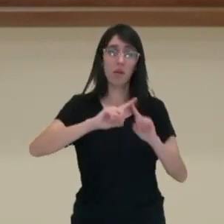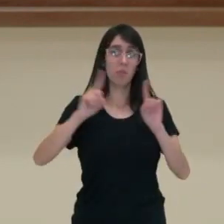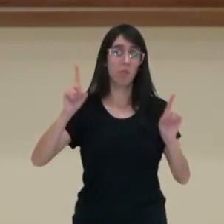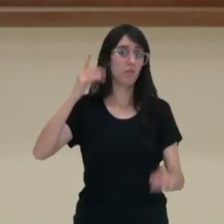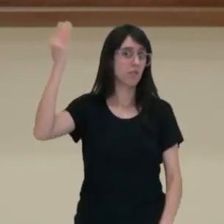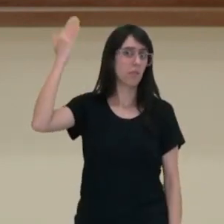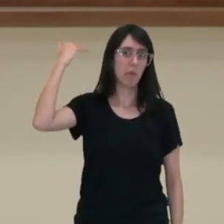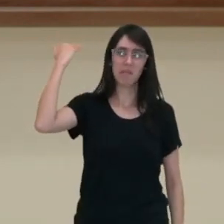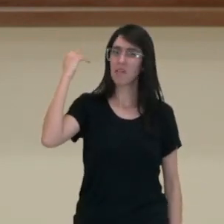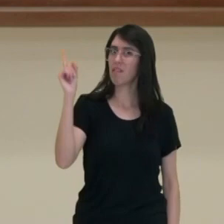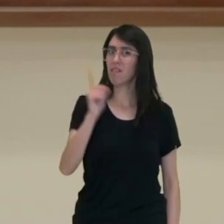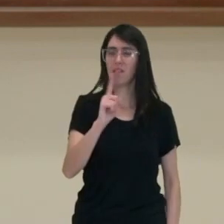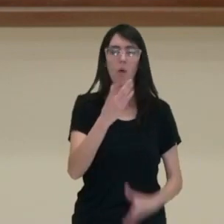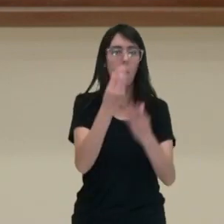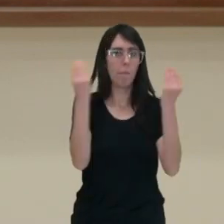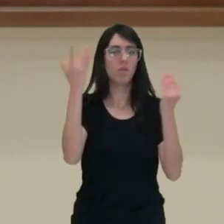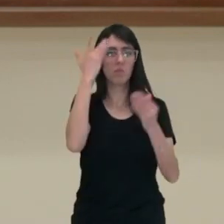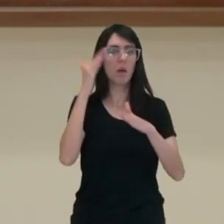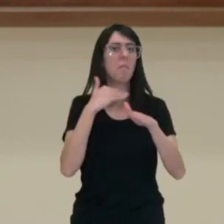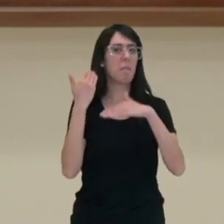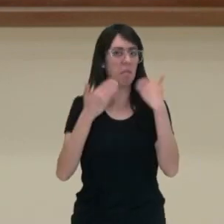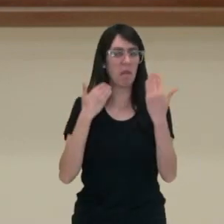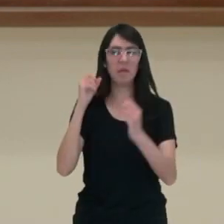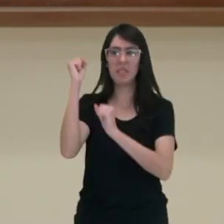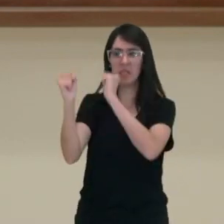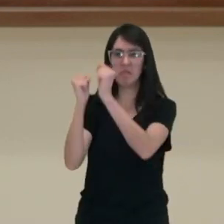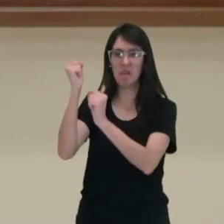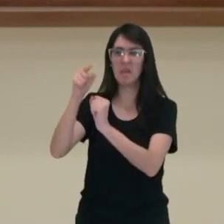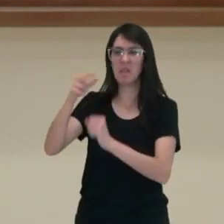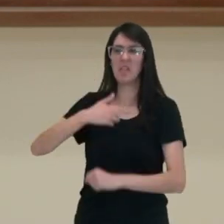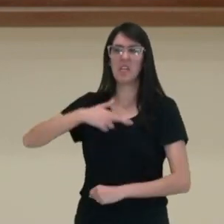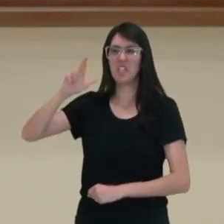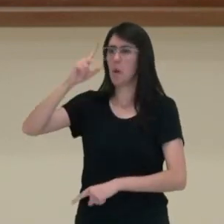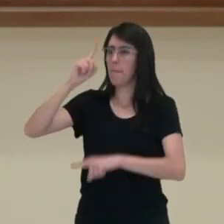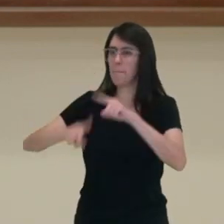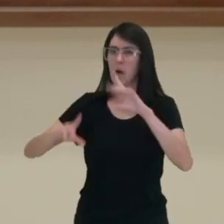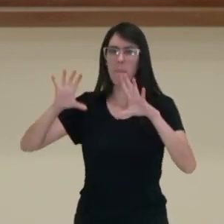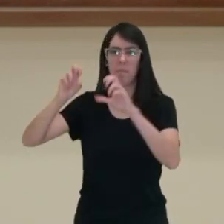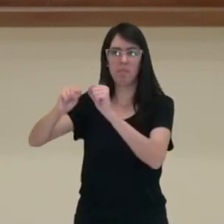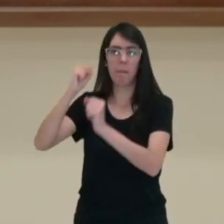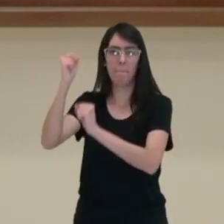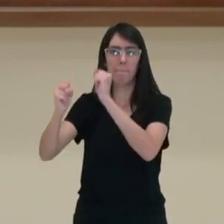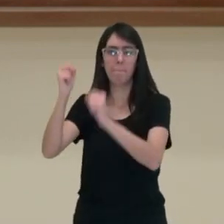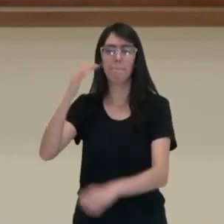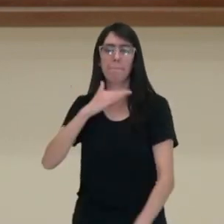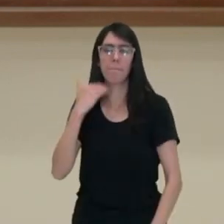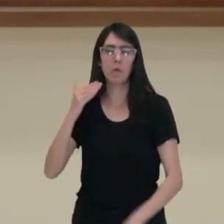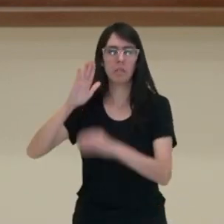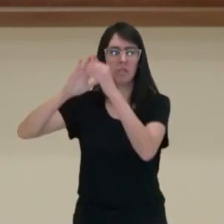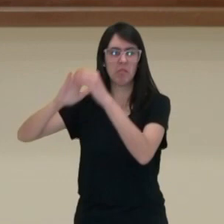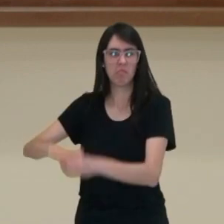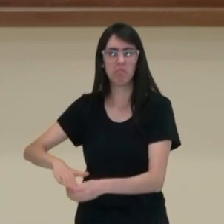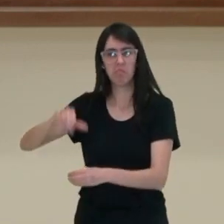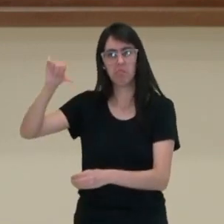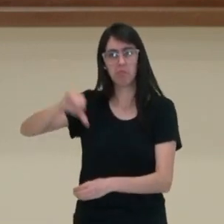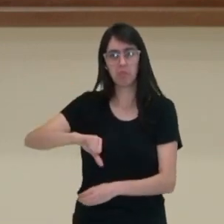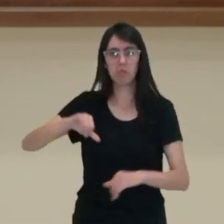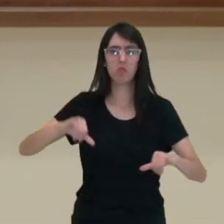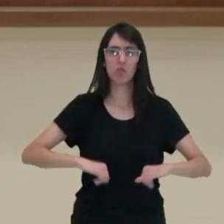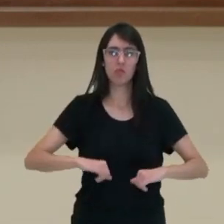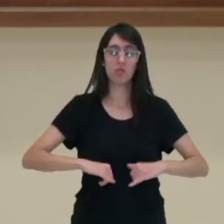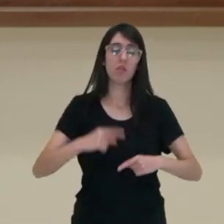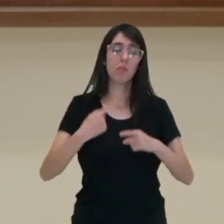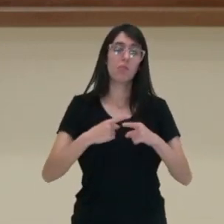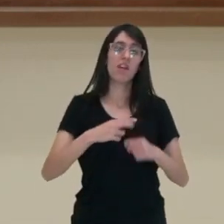Muitas pessoas perderam suas vidas ou foram torturadas, sofreram formas de repressão por terem